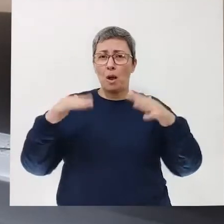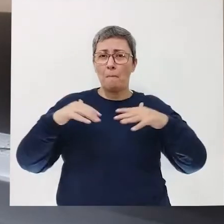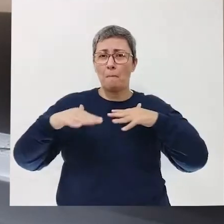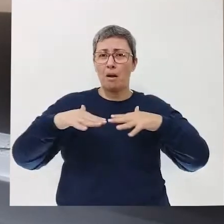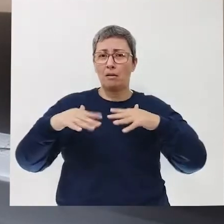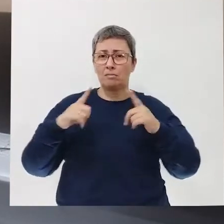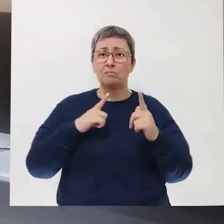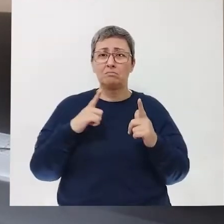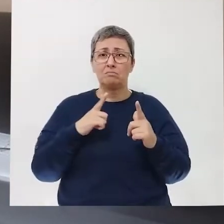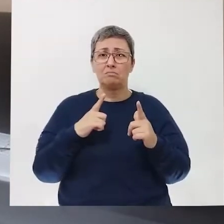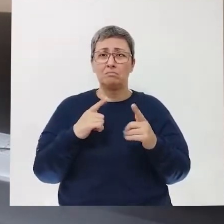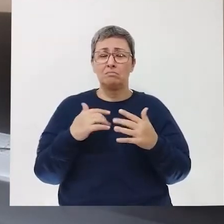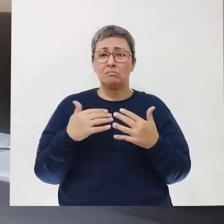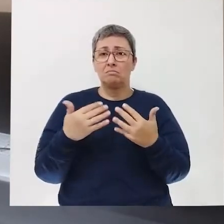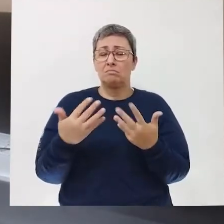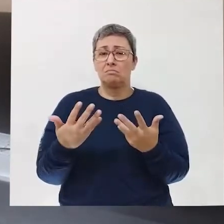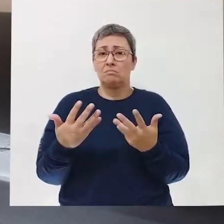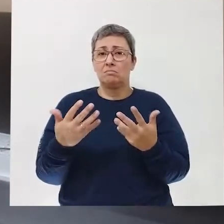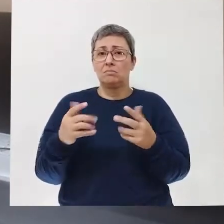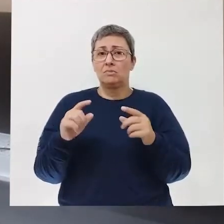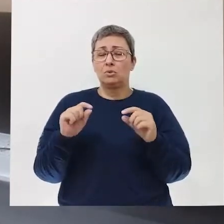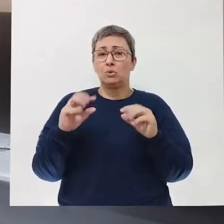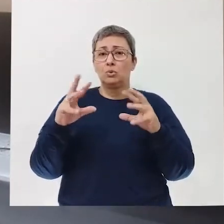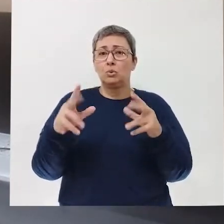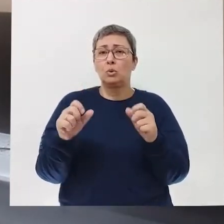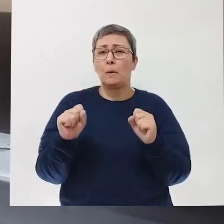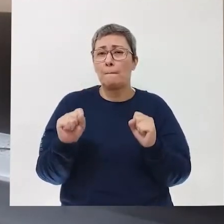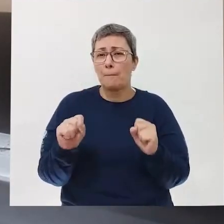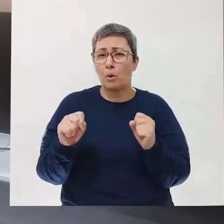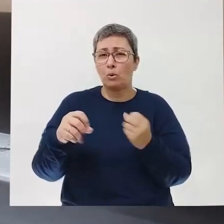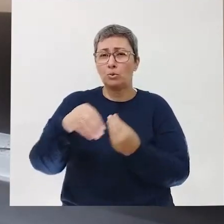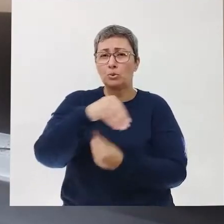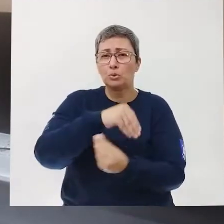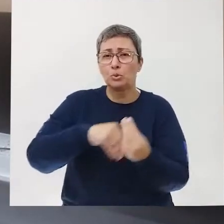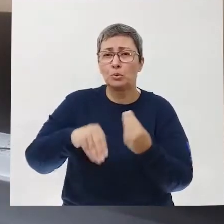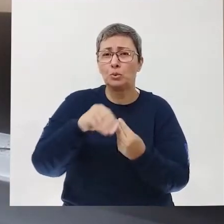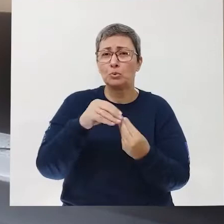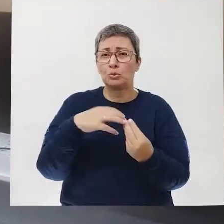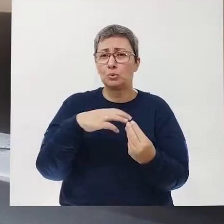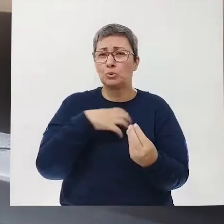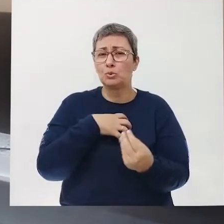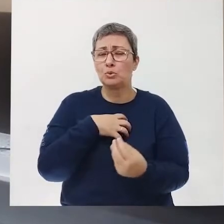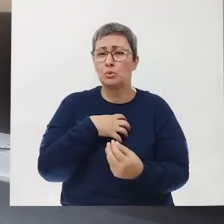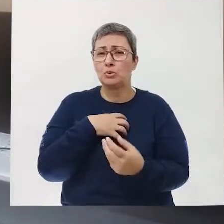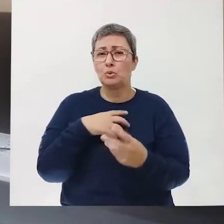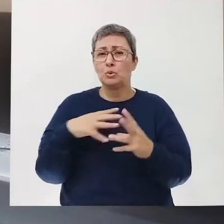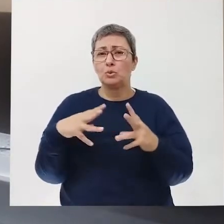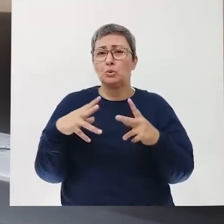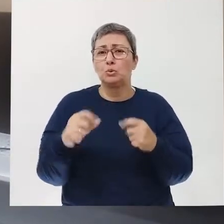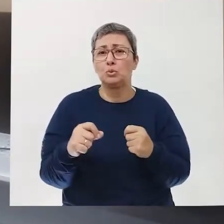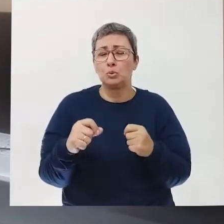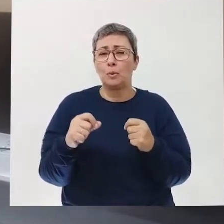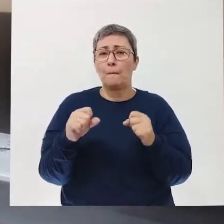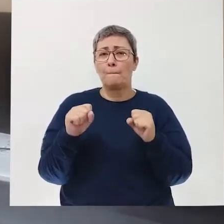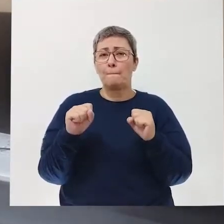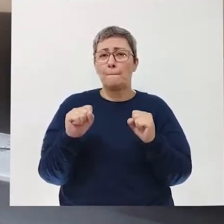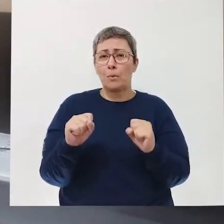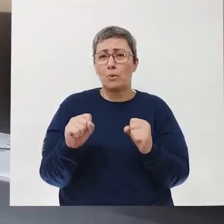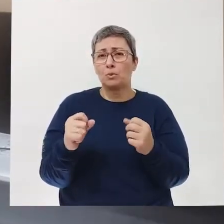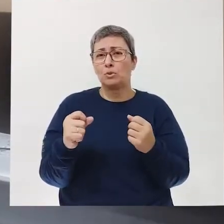abalou, né? Então, tudo que pode envolver o sentimento, né? Tudo aquilo que